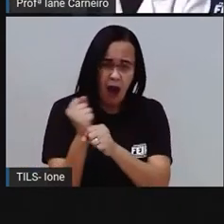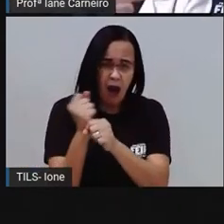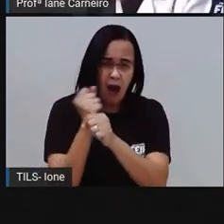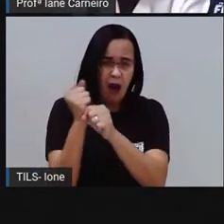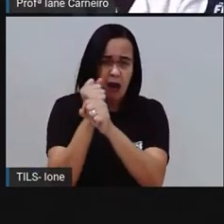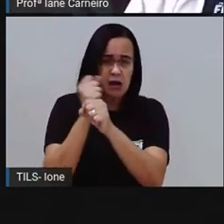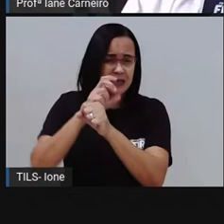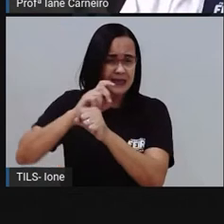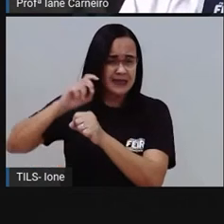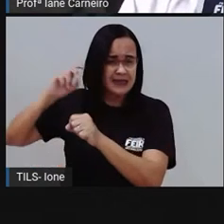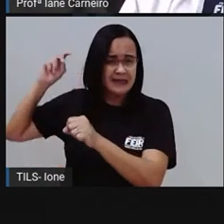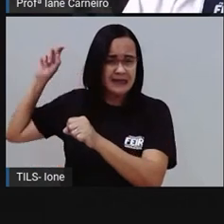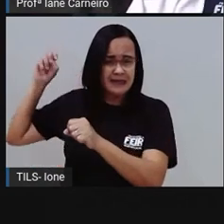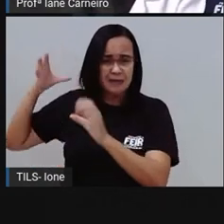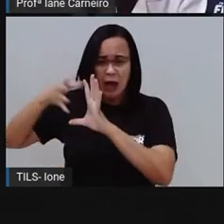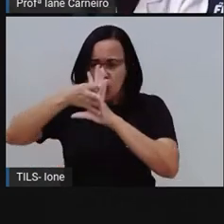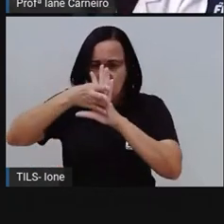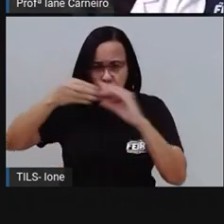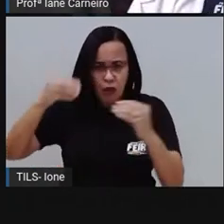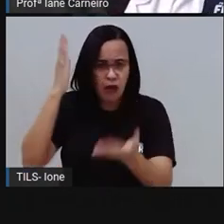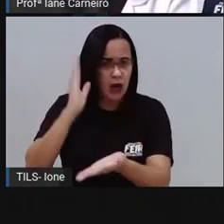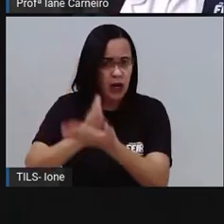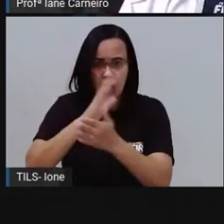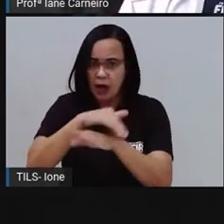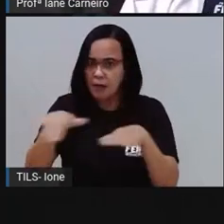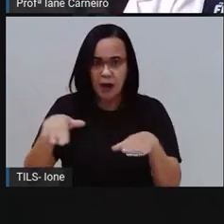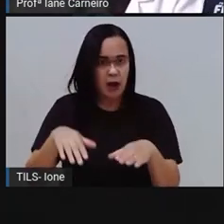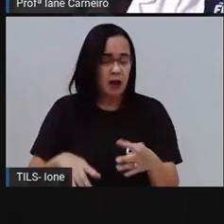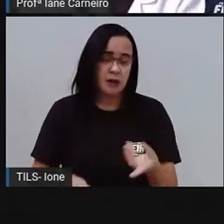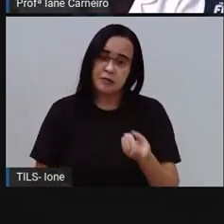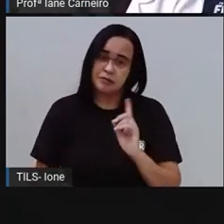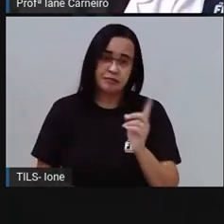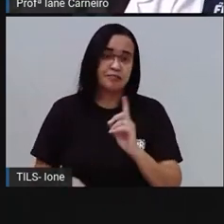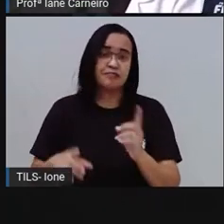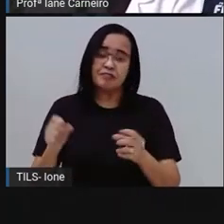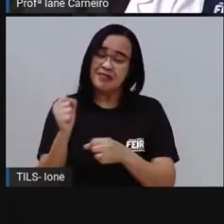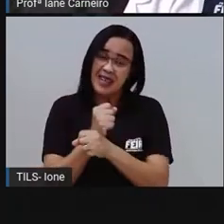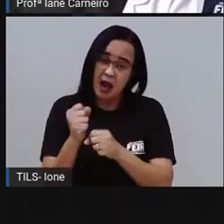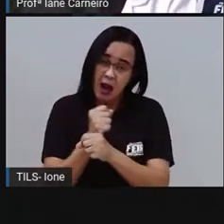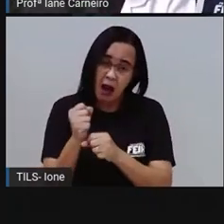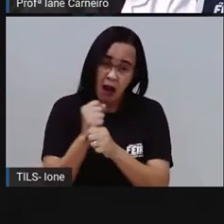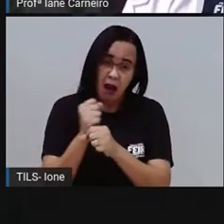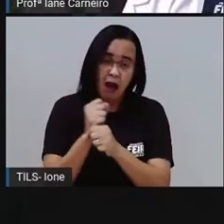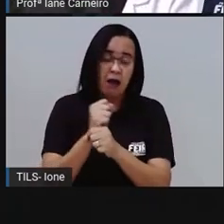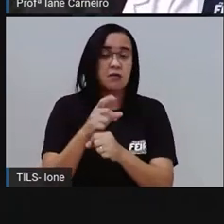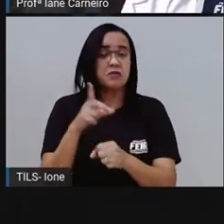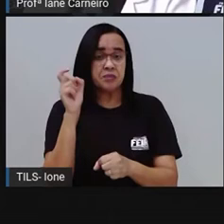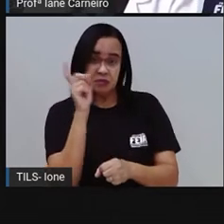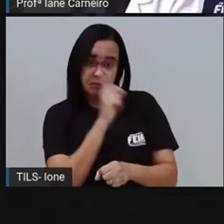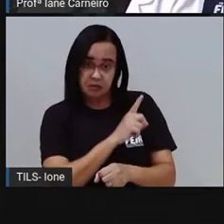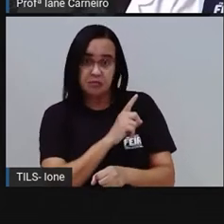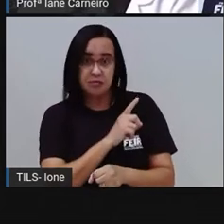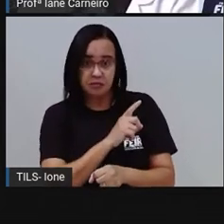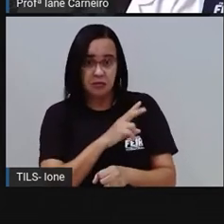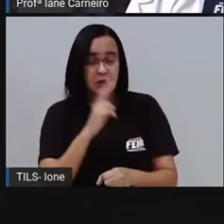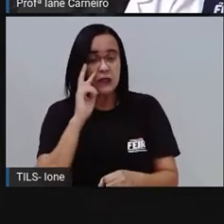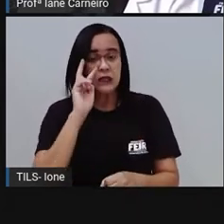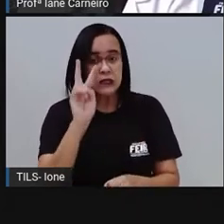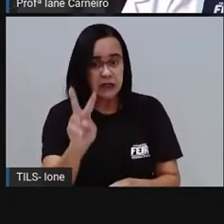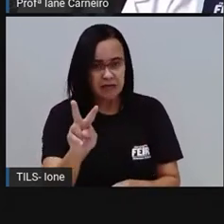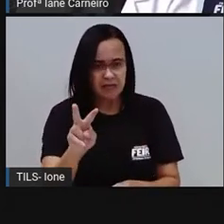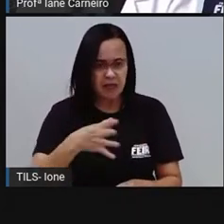vocês, nem o papai de vocês, nem os filhos de vocês, vão poder ver se decompor alguns desses materiais,